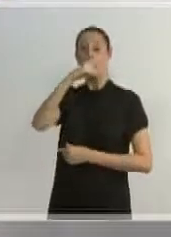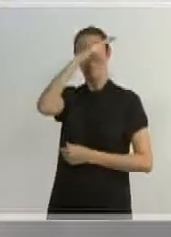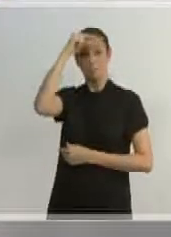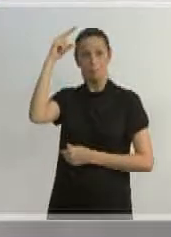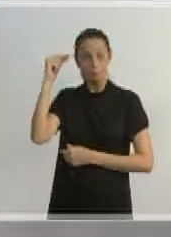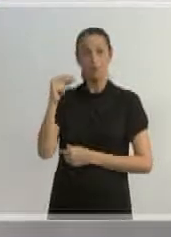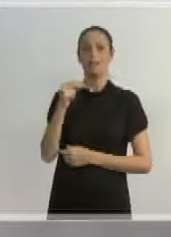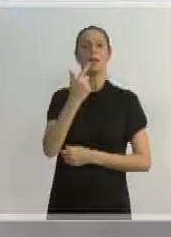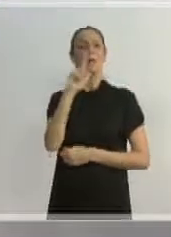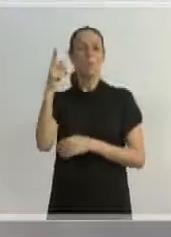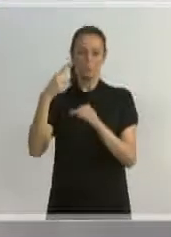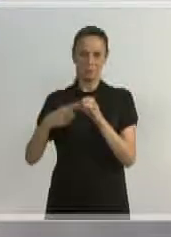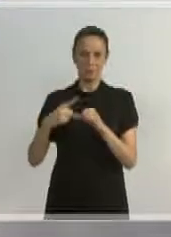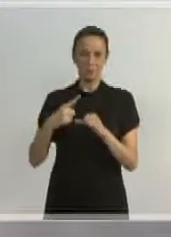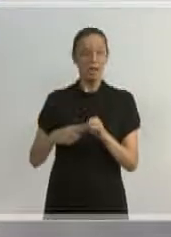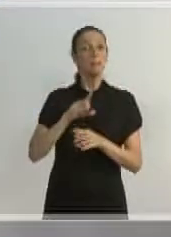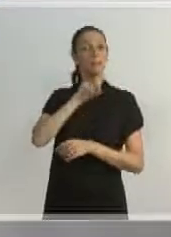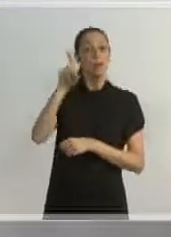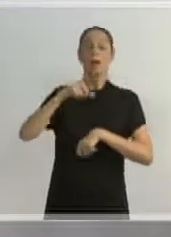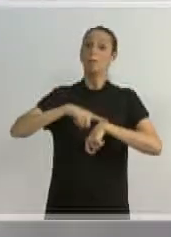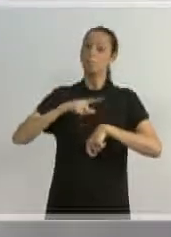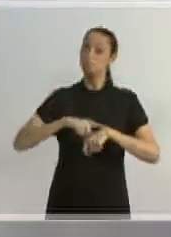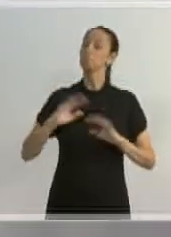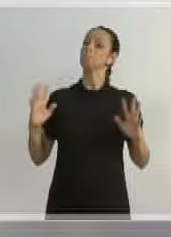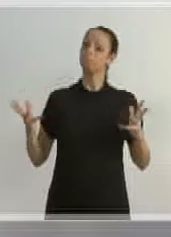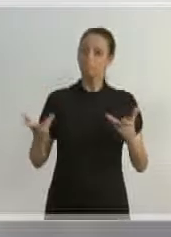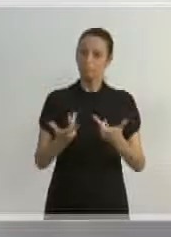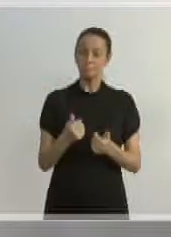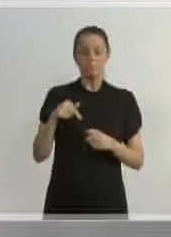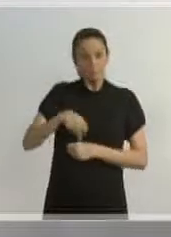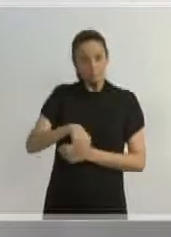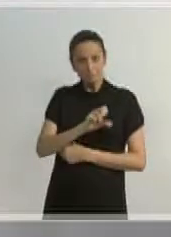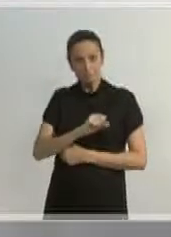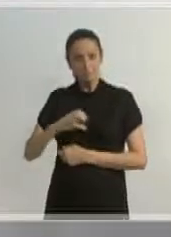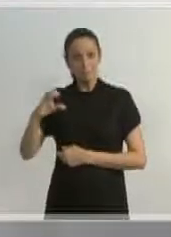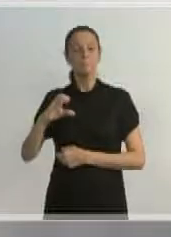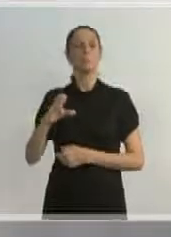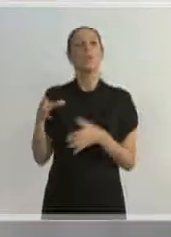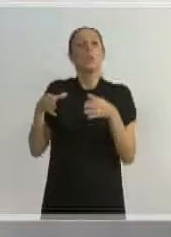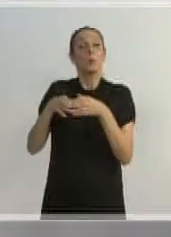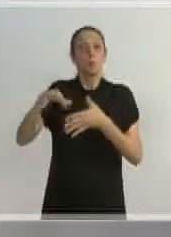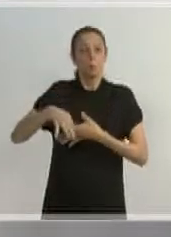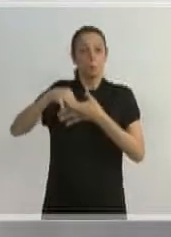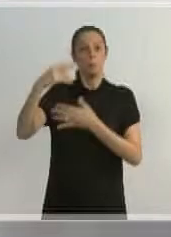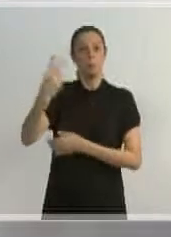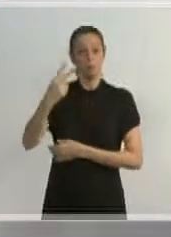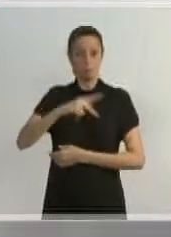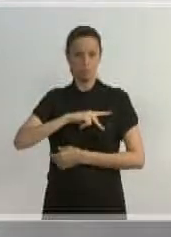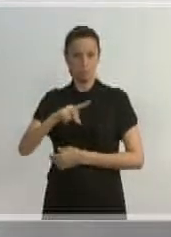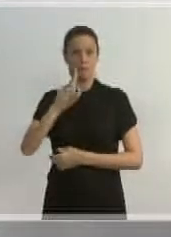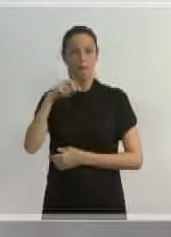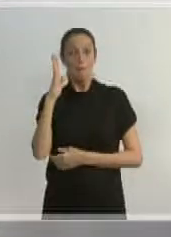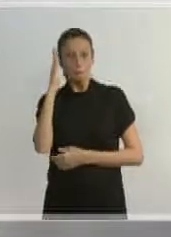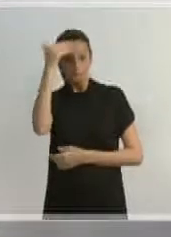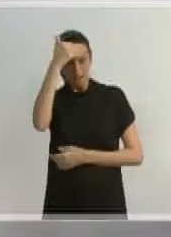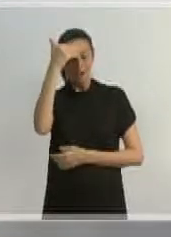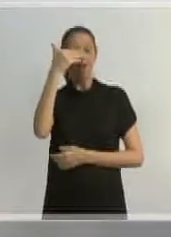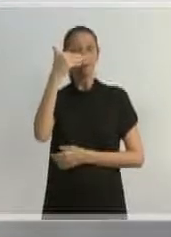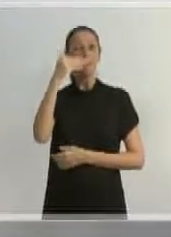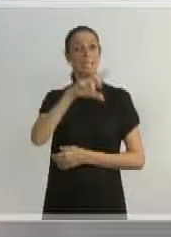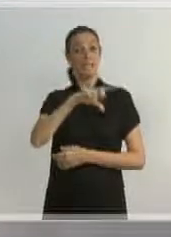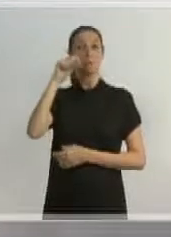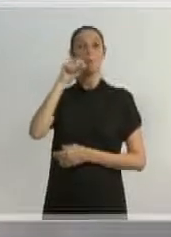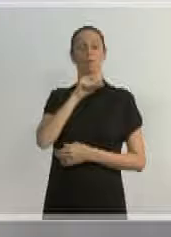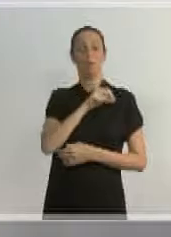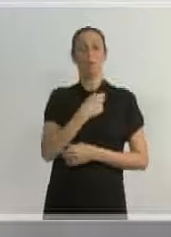Então, foi muito enriquecedor. E aqui de Santa Catarina, eu faço destaque na categoria líderes, para o vice-prefeito, Mário Wildebrand, que também foi selecionado, e junto